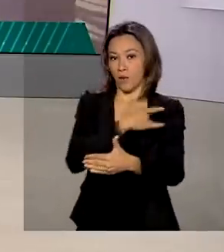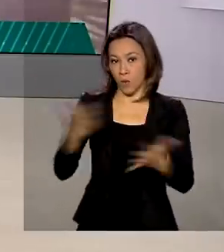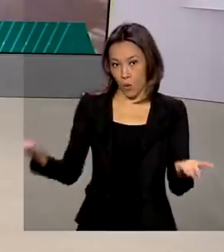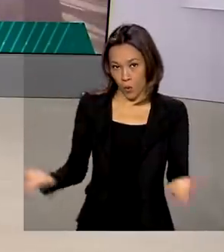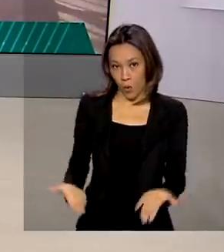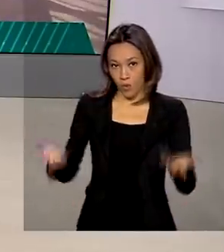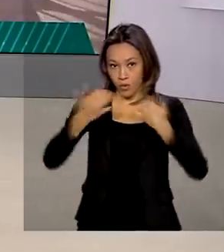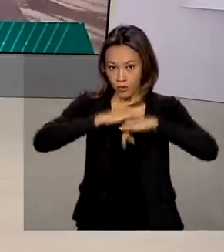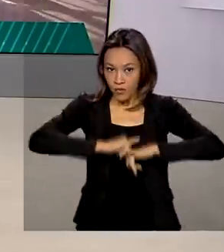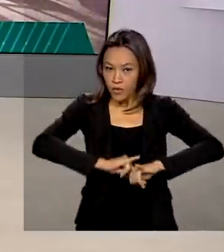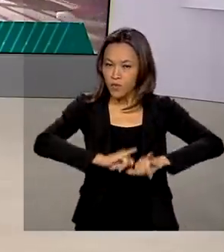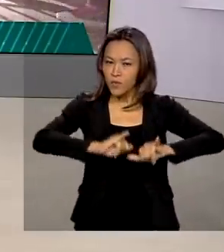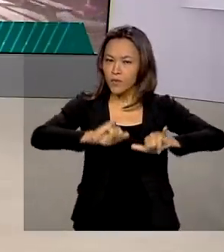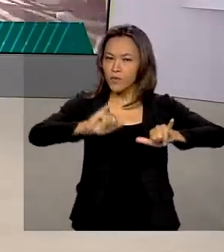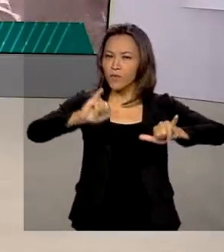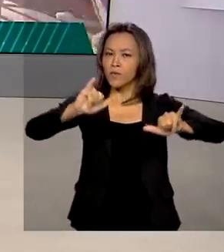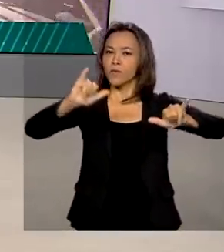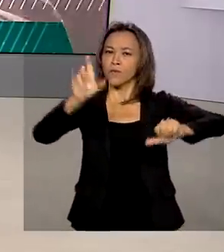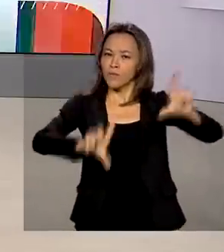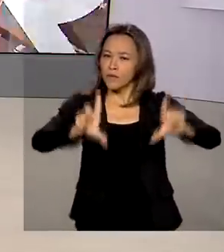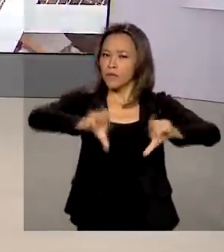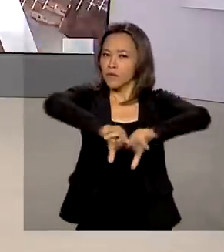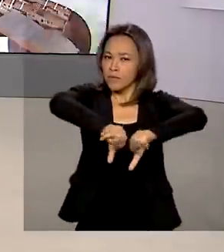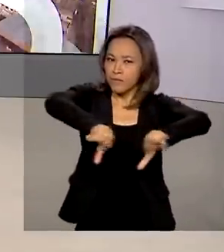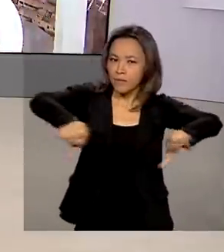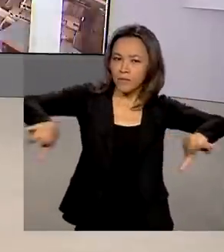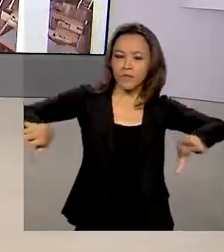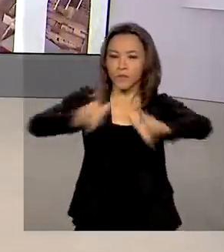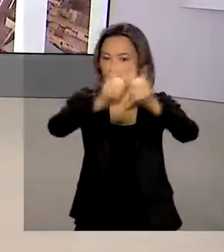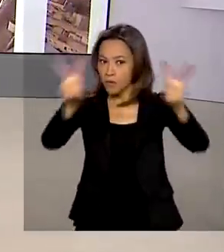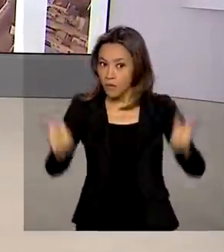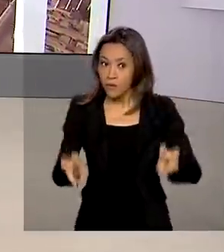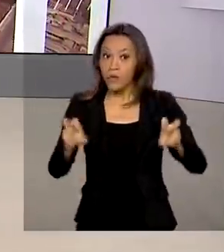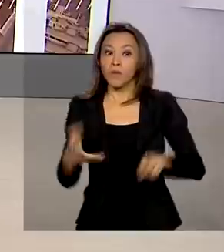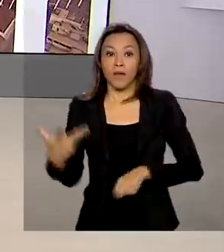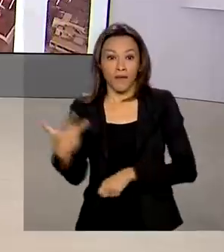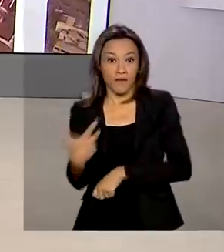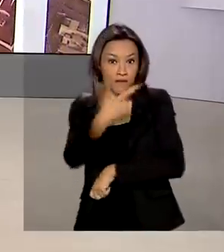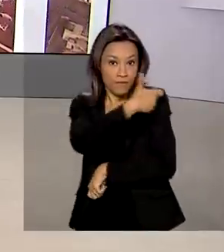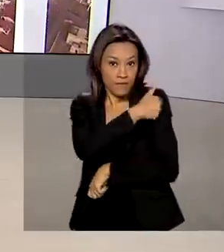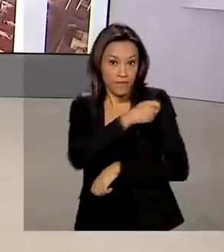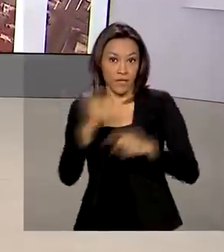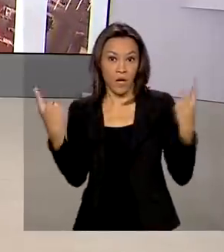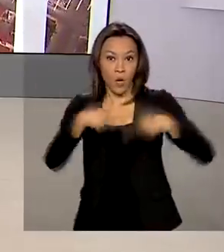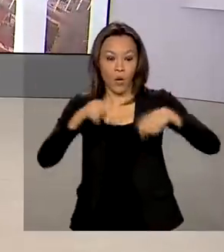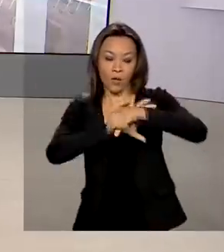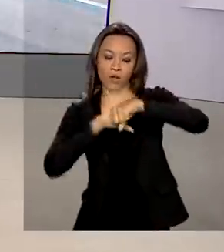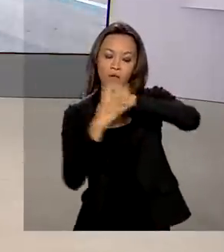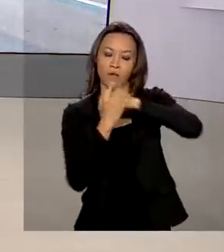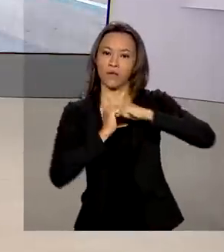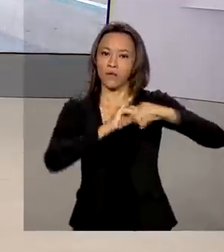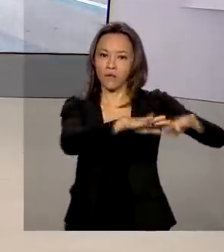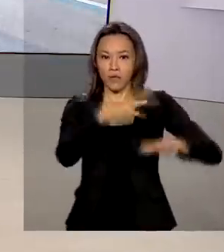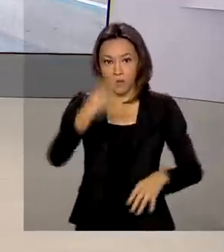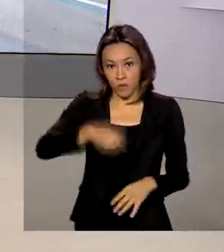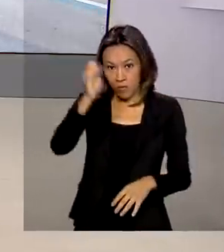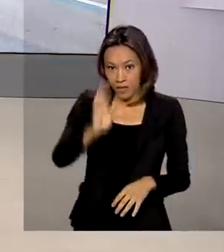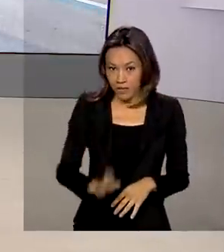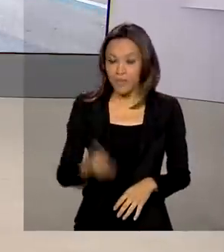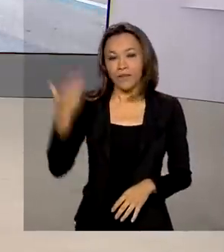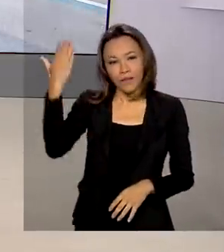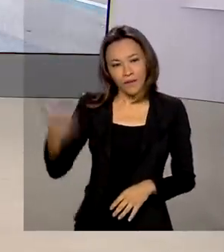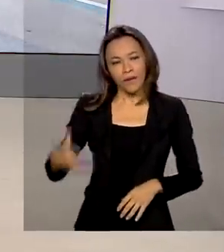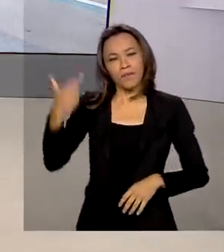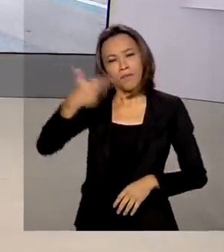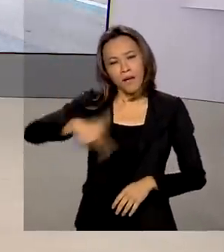campanha publicitária para promover a vacinação contra a Covid-19 no país. Ao vivo do Rio de Janeiro, a repórter Alessandra Lago tem